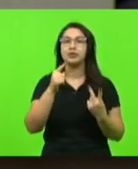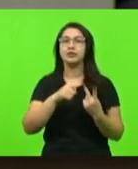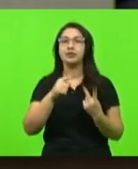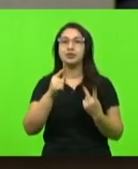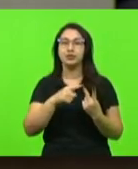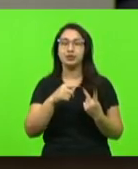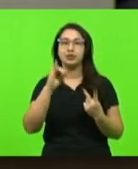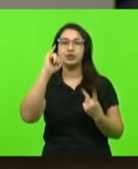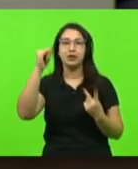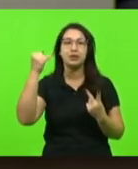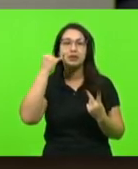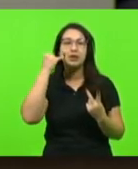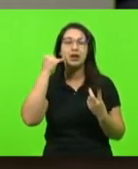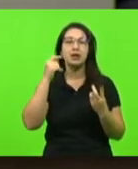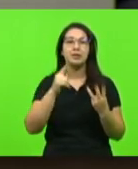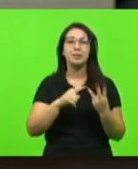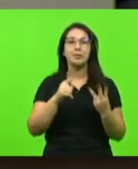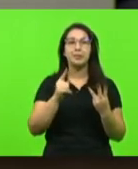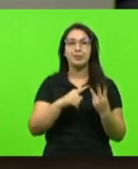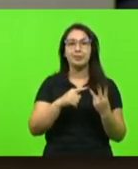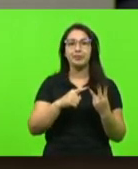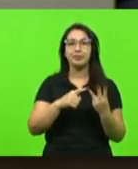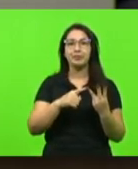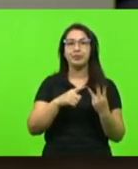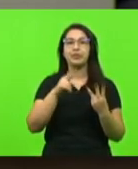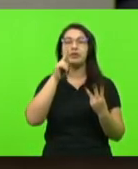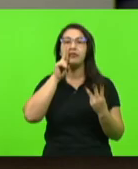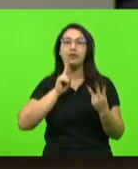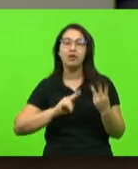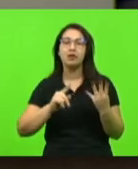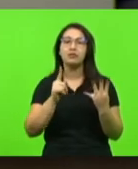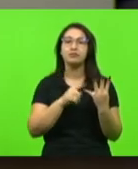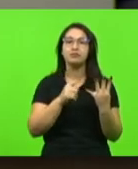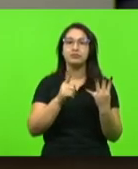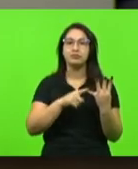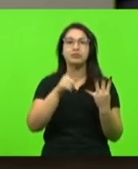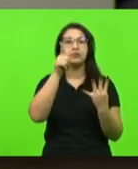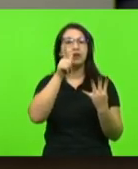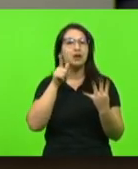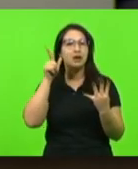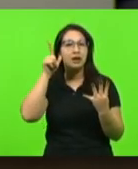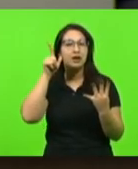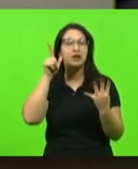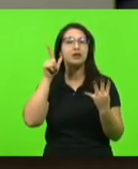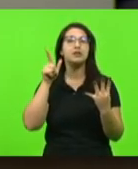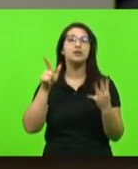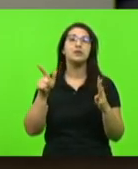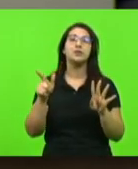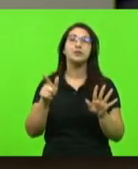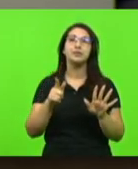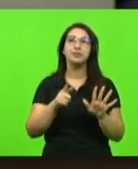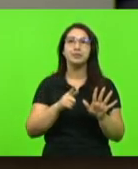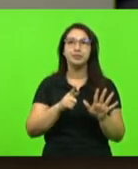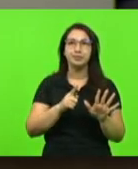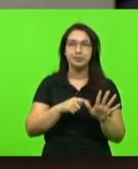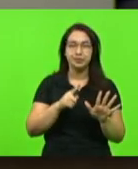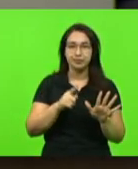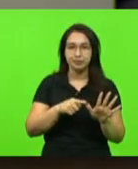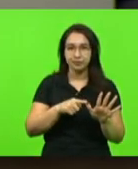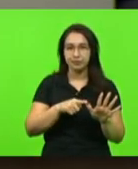Chessé Lopes, PSL, Ivanates, PL, Laércio Schuster, Bloco PP, PSB,